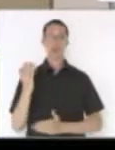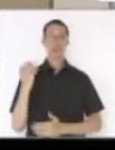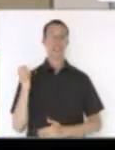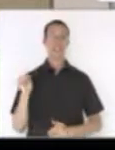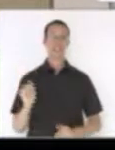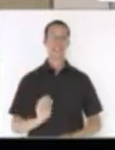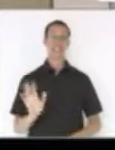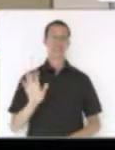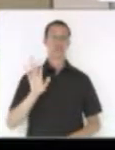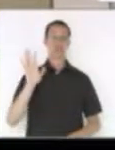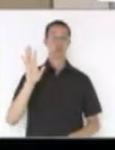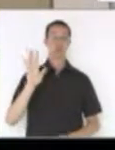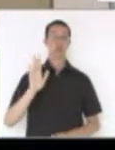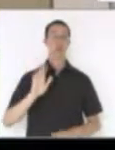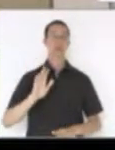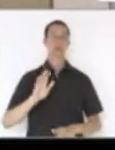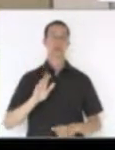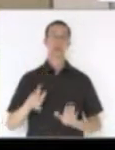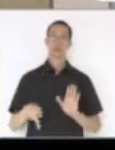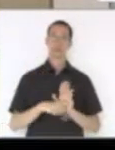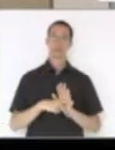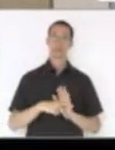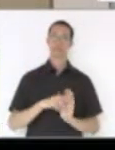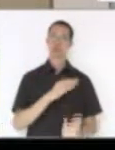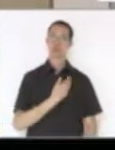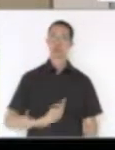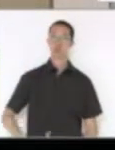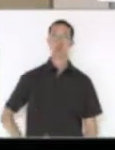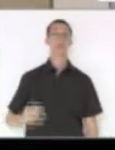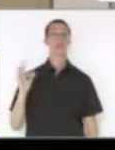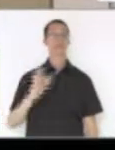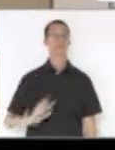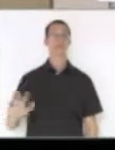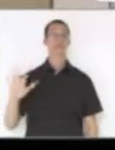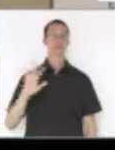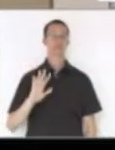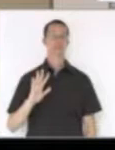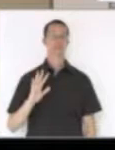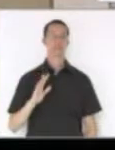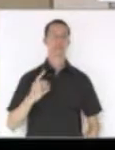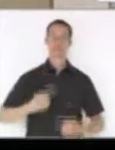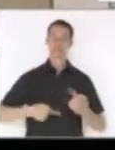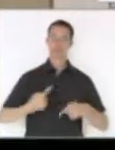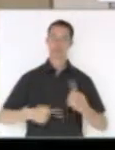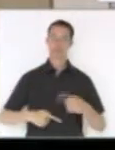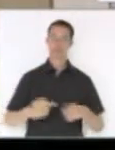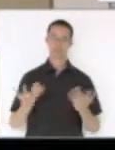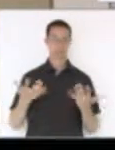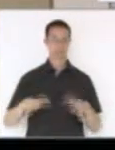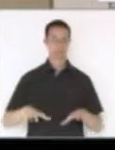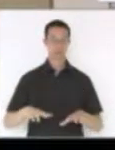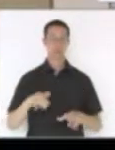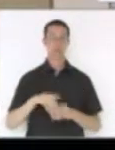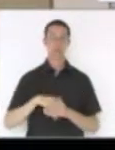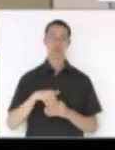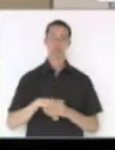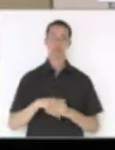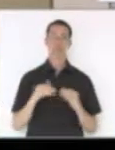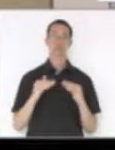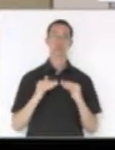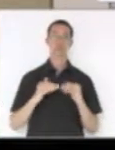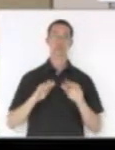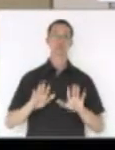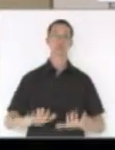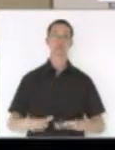que caberiam à União nos anos 2015 e 2016. em discussão não haveria o que queira discutir em votação, quem tiver de